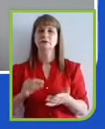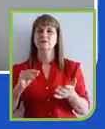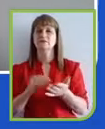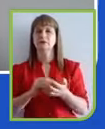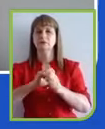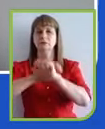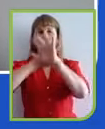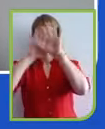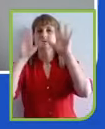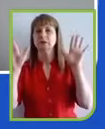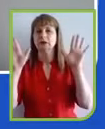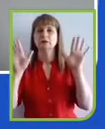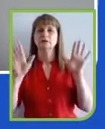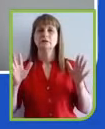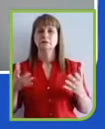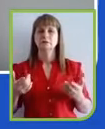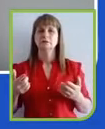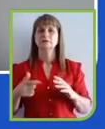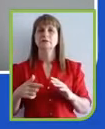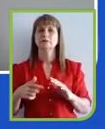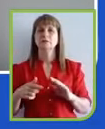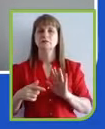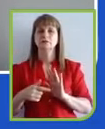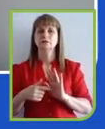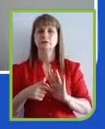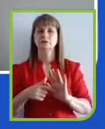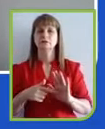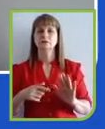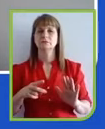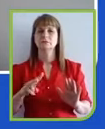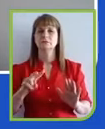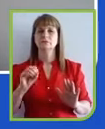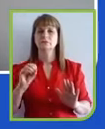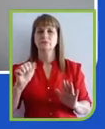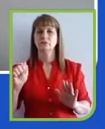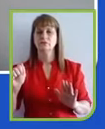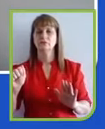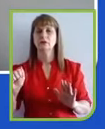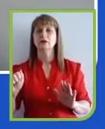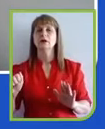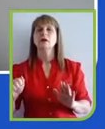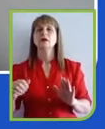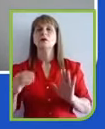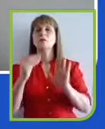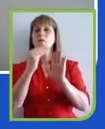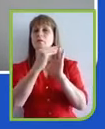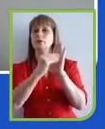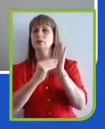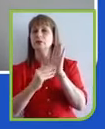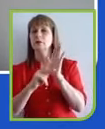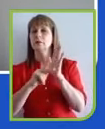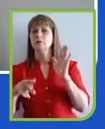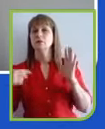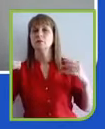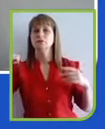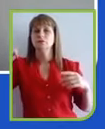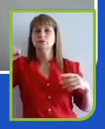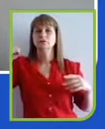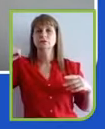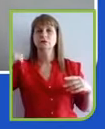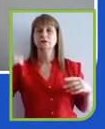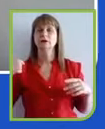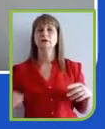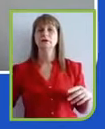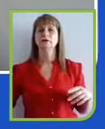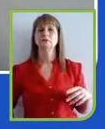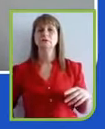eu posso falar sobre o VOA, que é o nosso programa de voluntariado, que compartilha ferramentas de gestão com ONGs de todo o país. Eu posso falar também